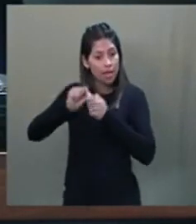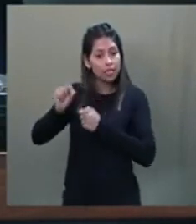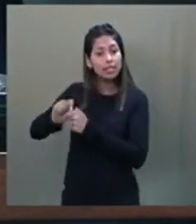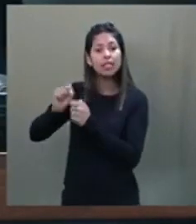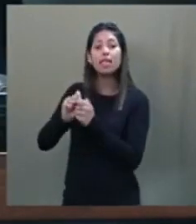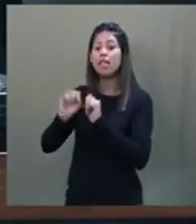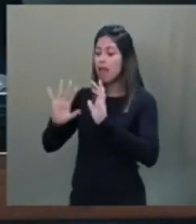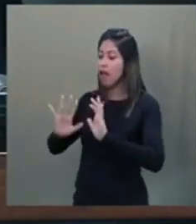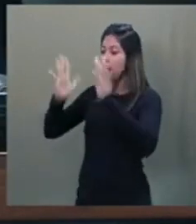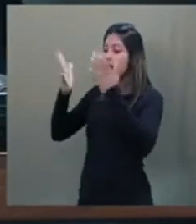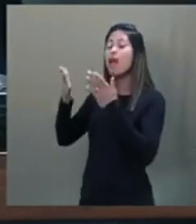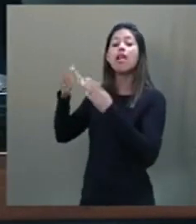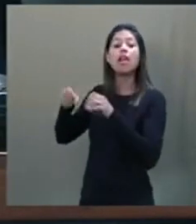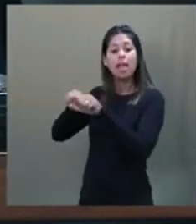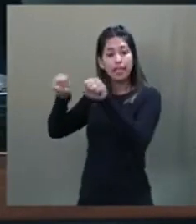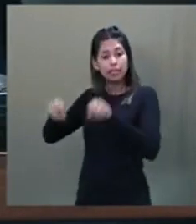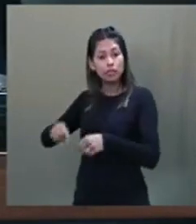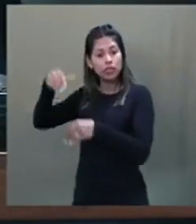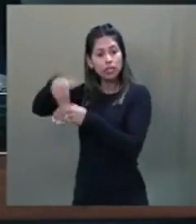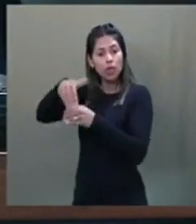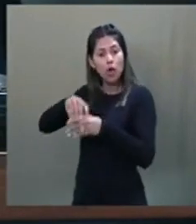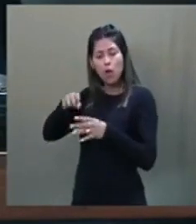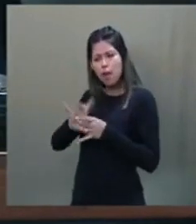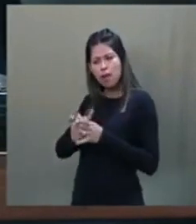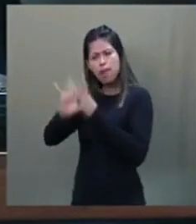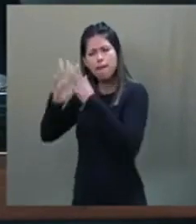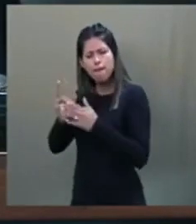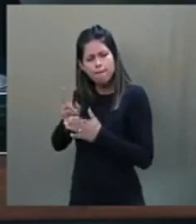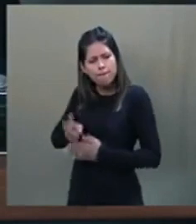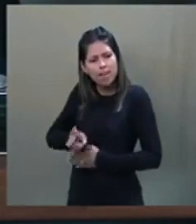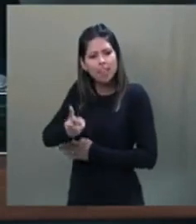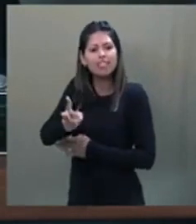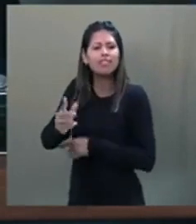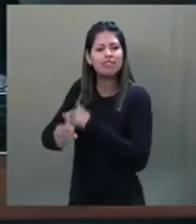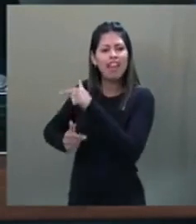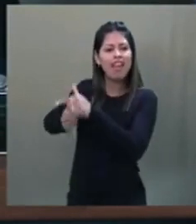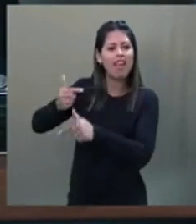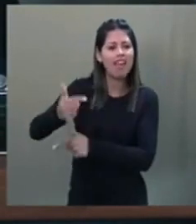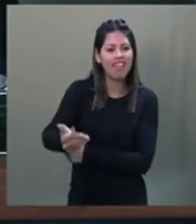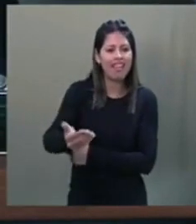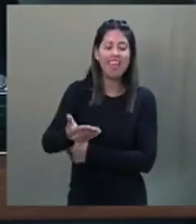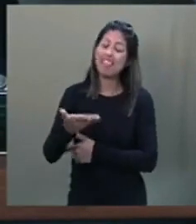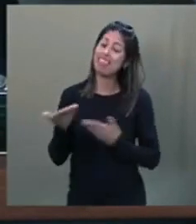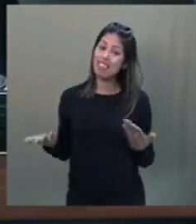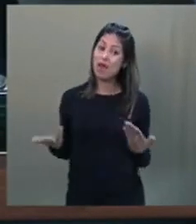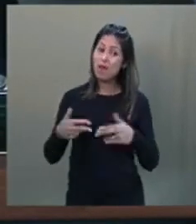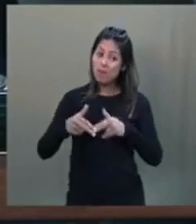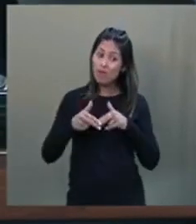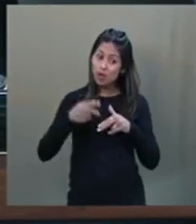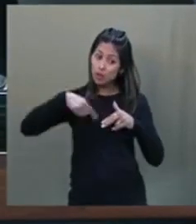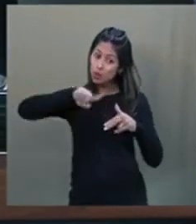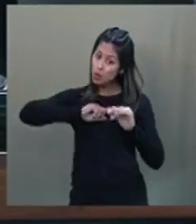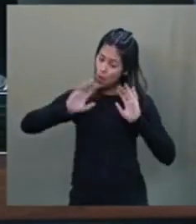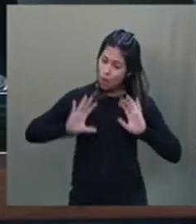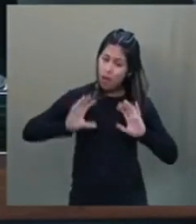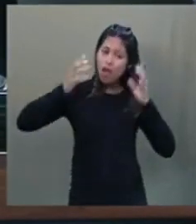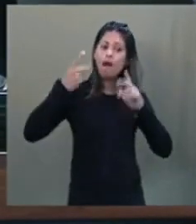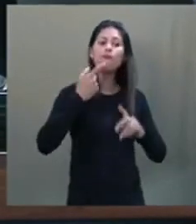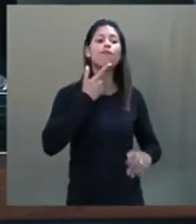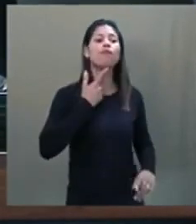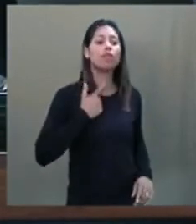eleições livres e periódicas. O rito eleitoral confere protagonismo à vontade popular,